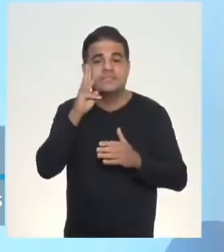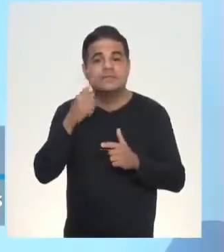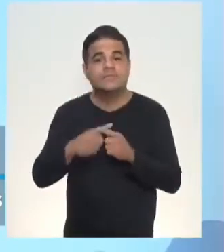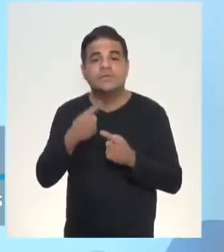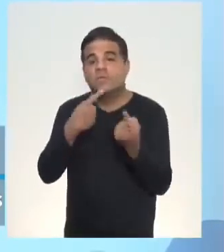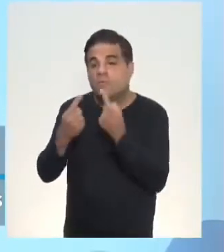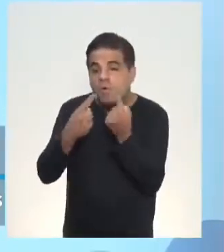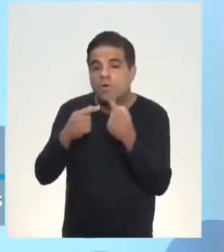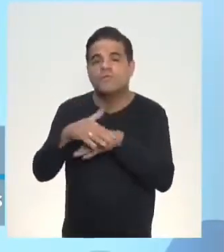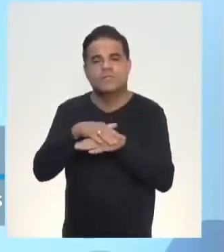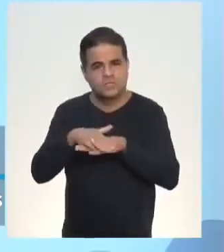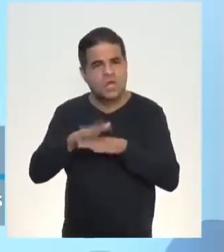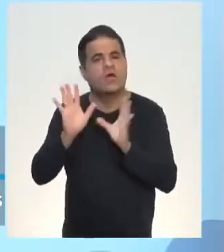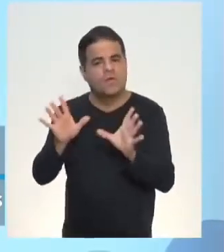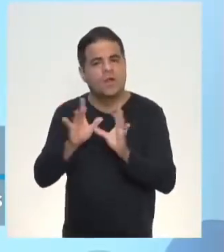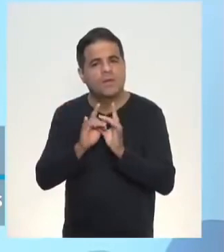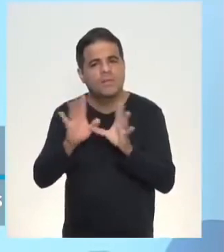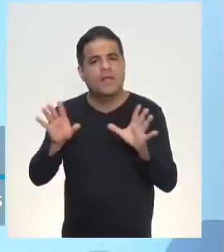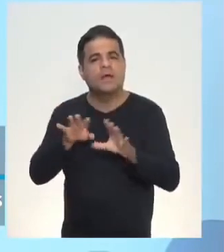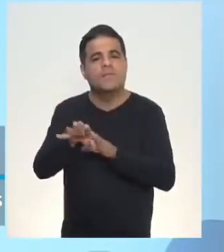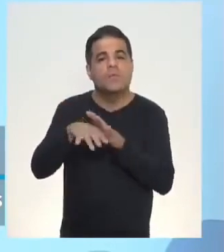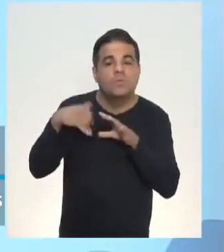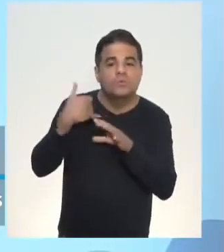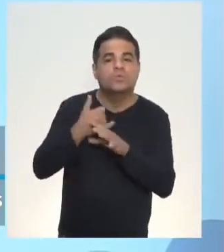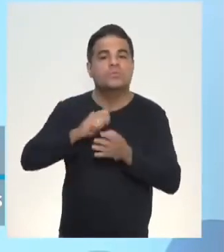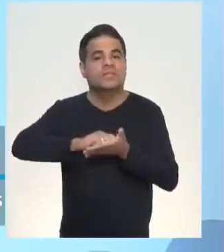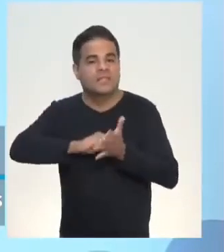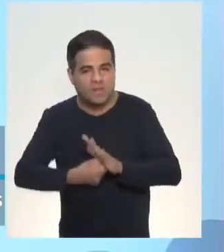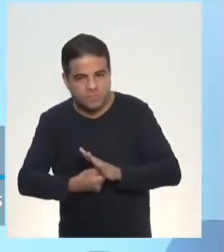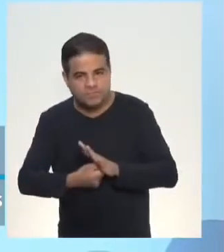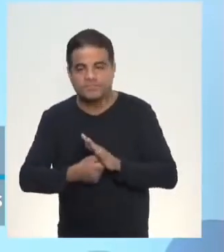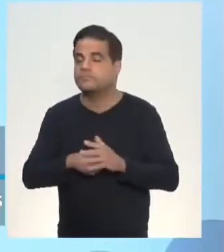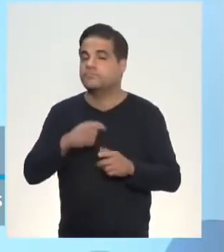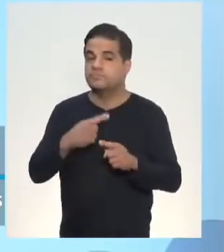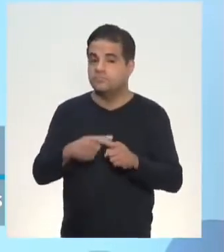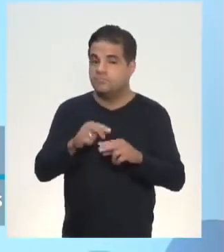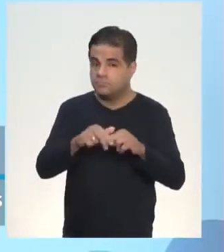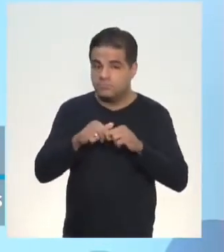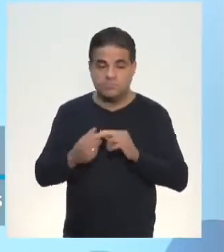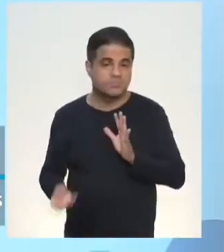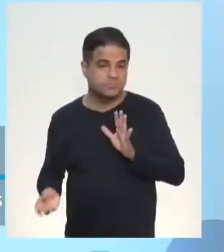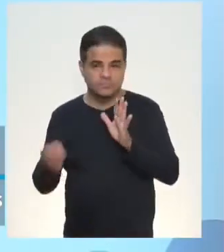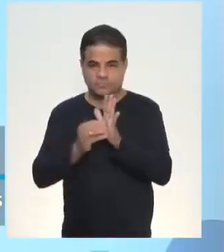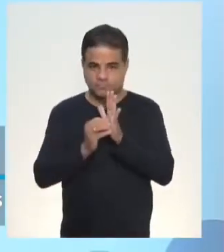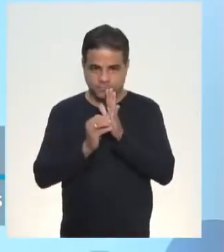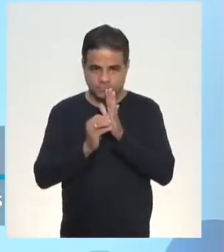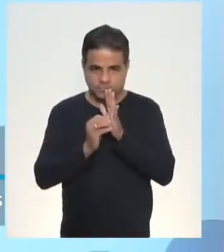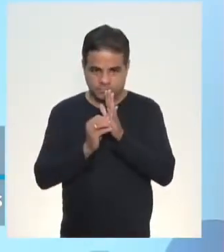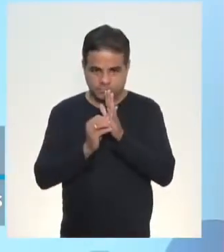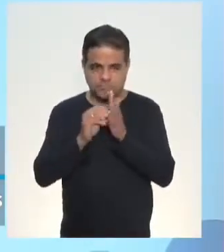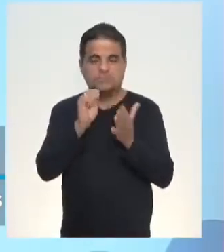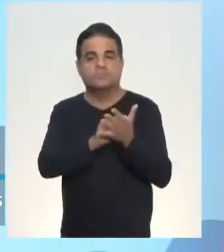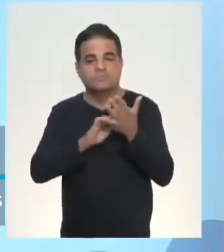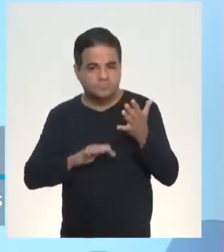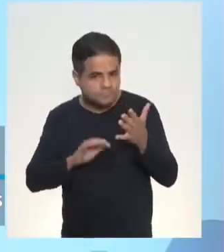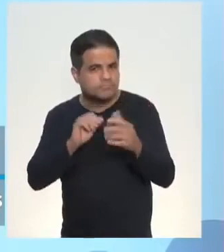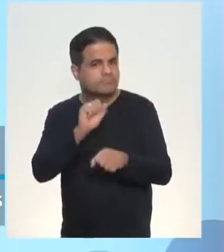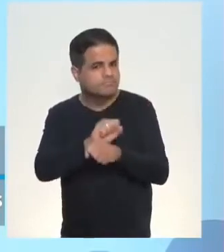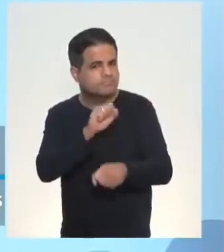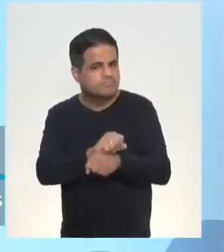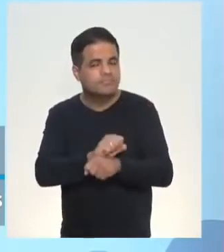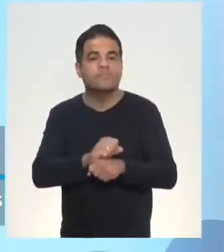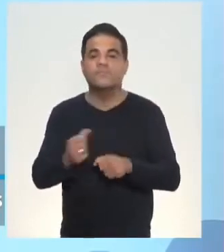negociando, já foi liberado, mas o YouTube travou. Então, por isso que eu não postei a atividade ainda, estamos aguardando, tá bom?